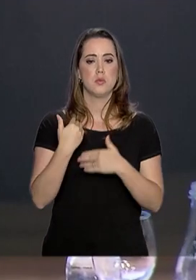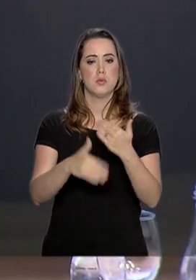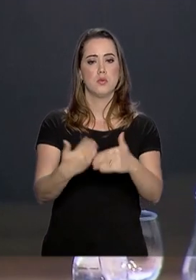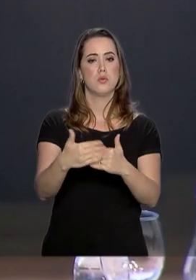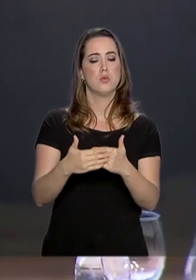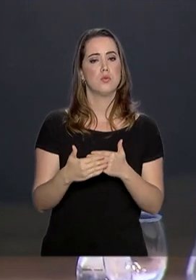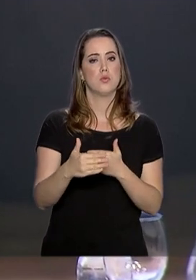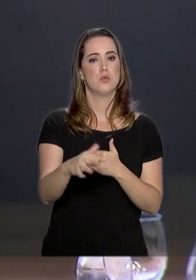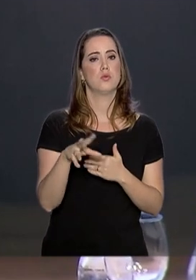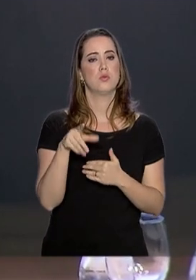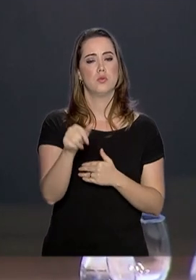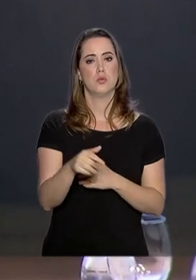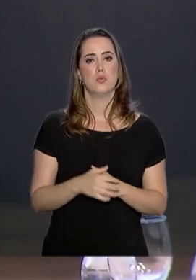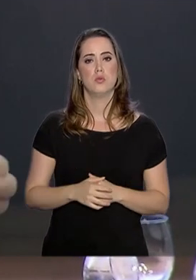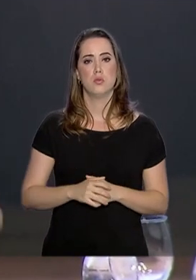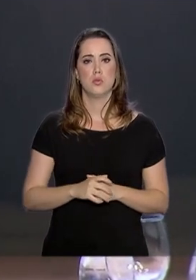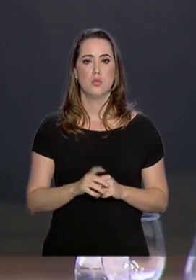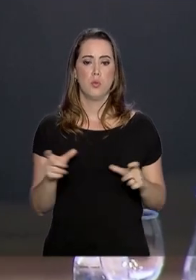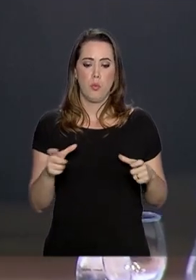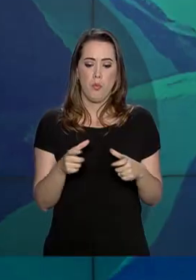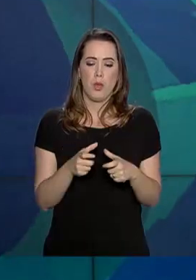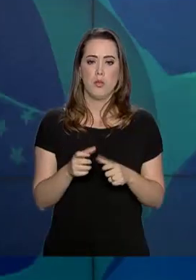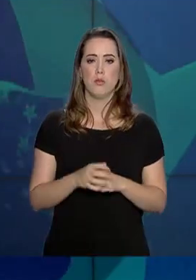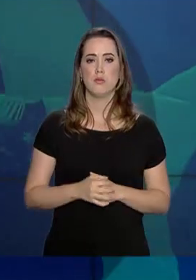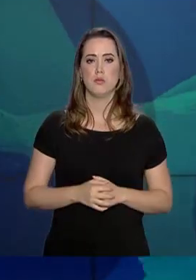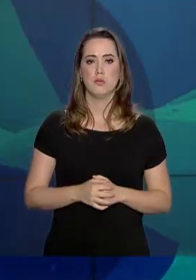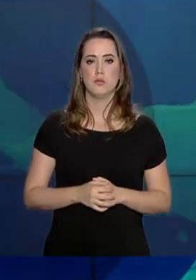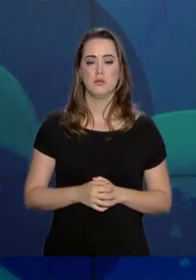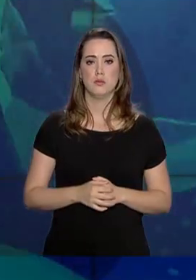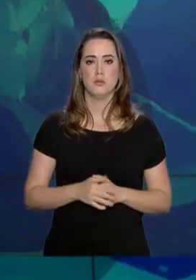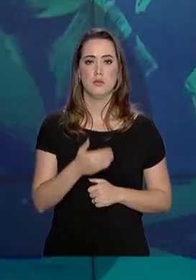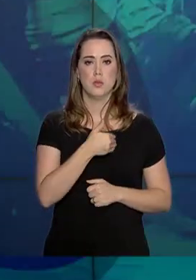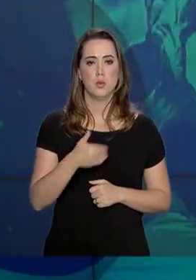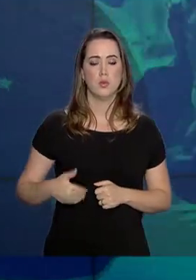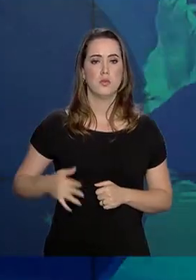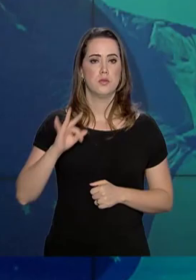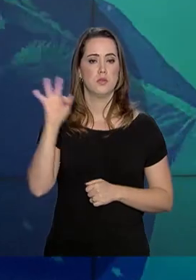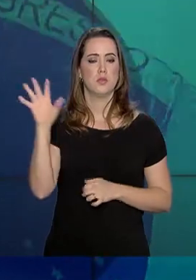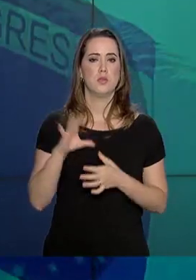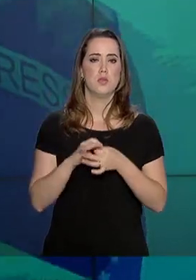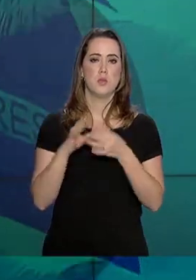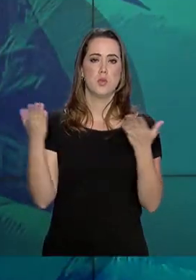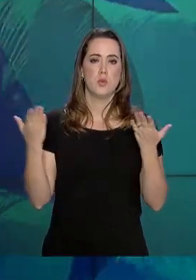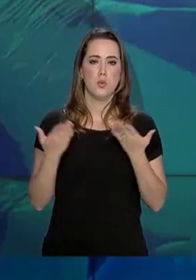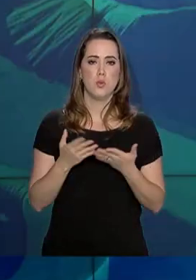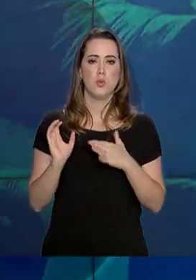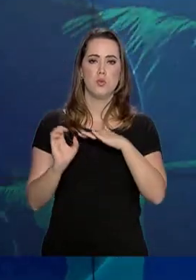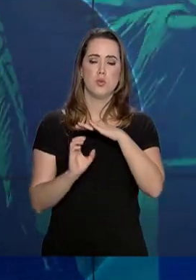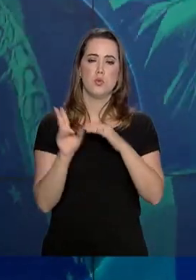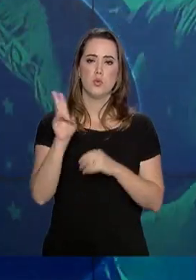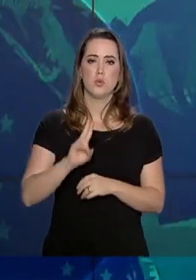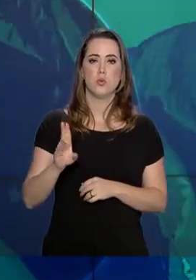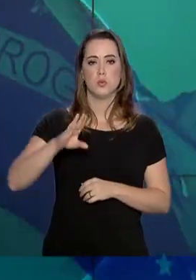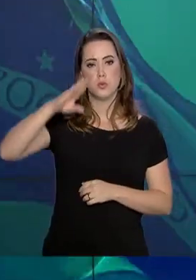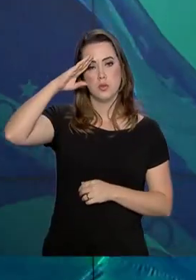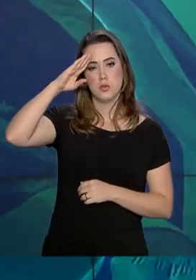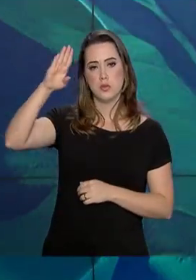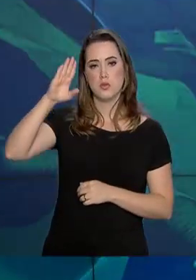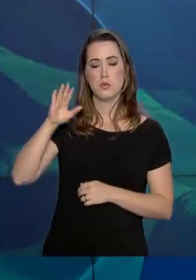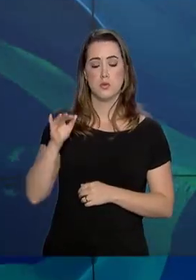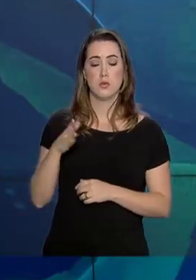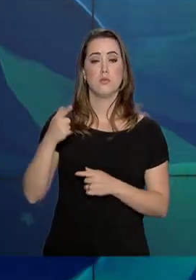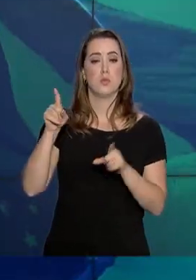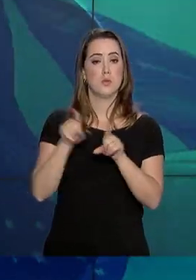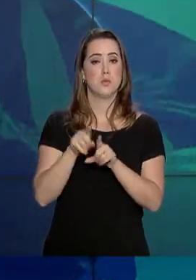permanecer todos os três, um pouco mais magrinhos. O governo federal autorizou hoje o emprego das Forças Armadas